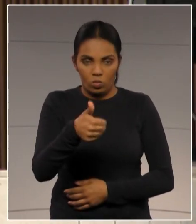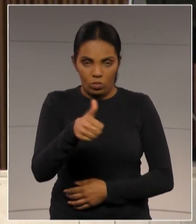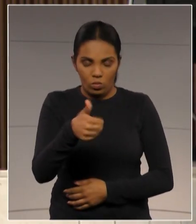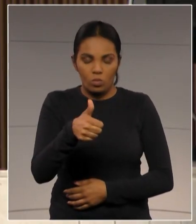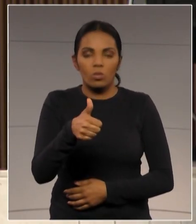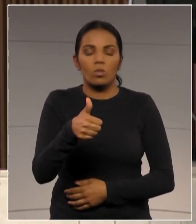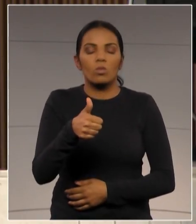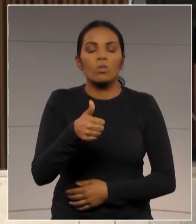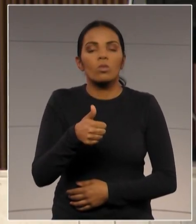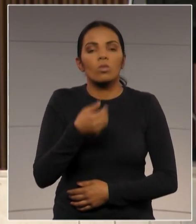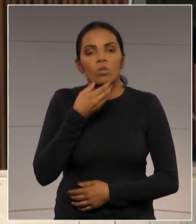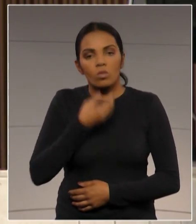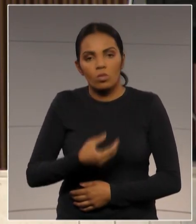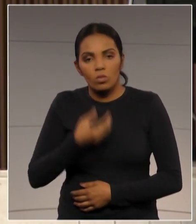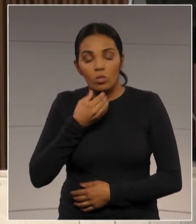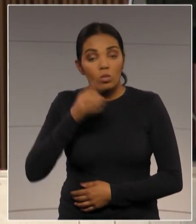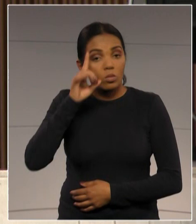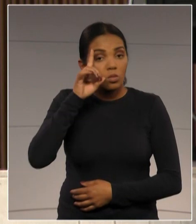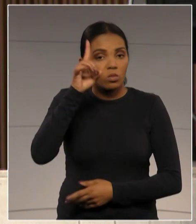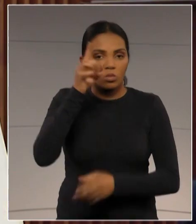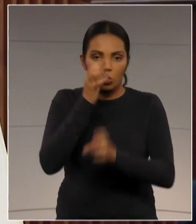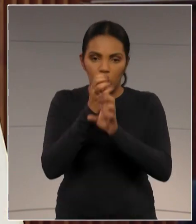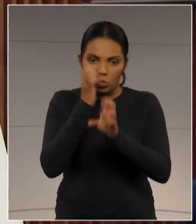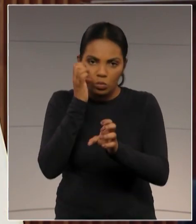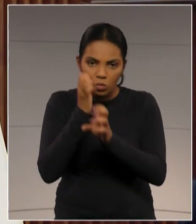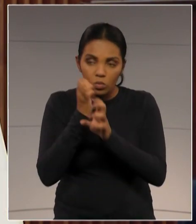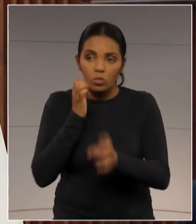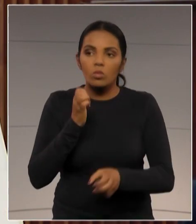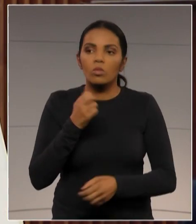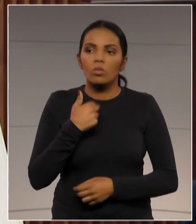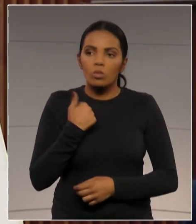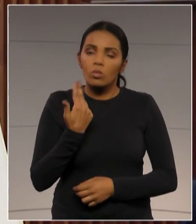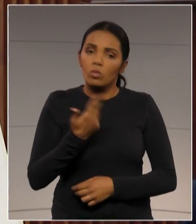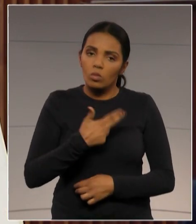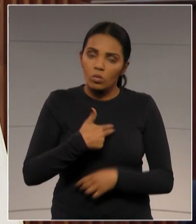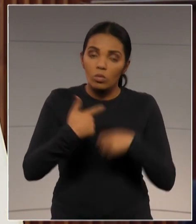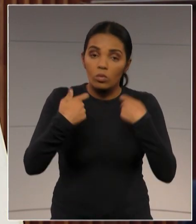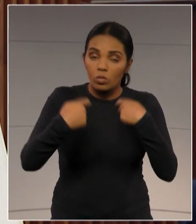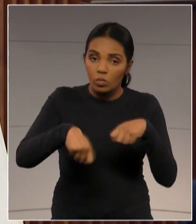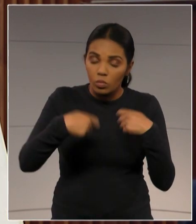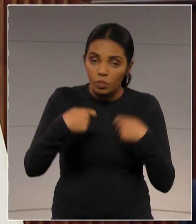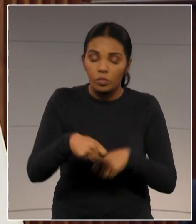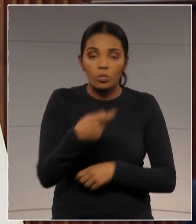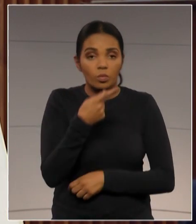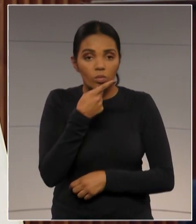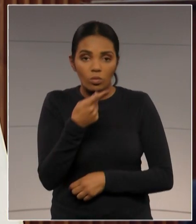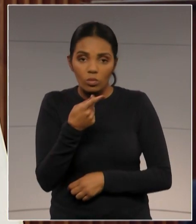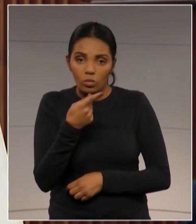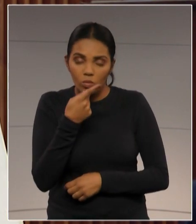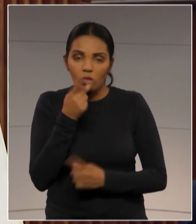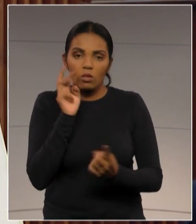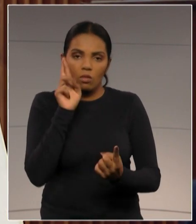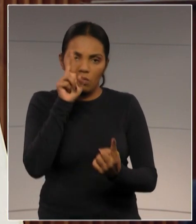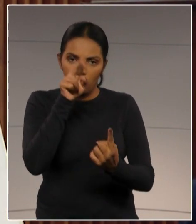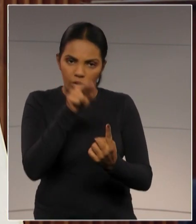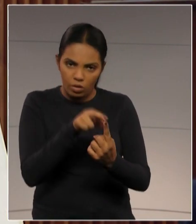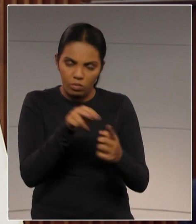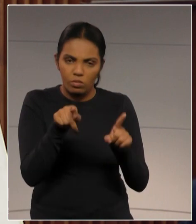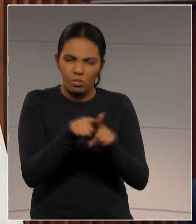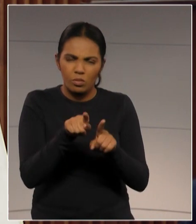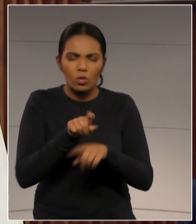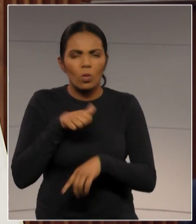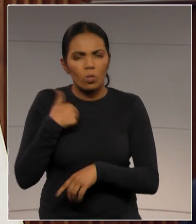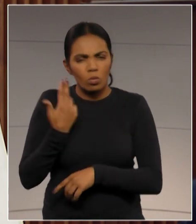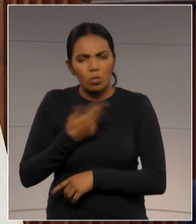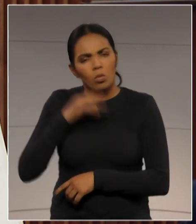do engenheiro, é preciso que a gente faça justamente uma referência, porque nós temos tantos dias, deputado Arius, e com homenagem a